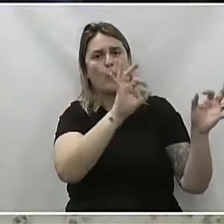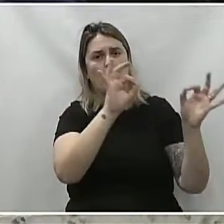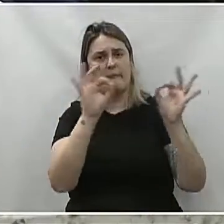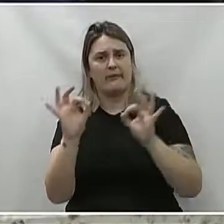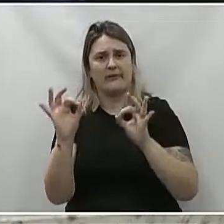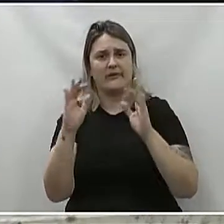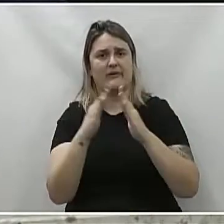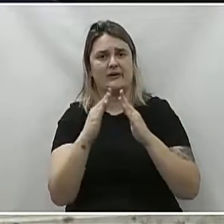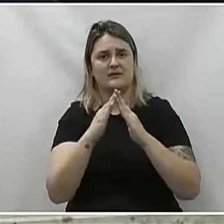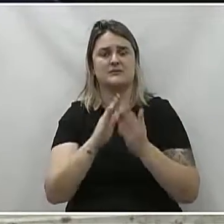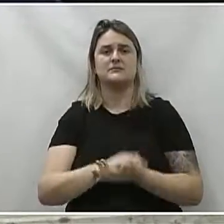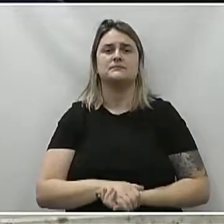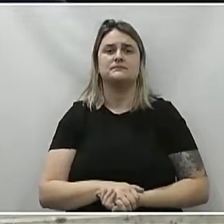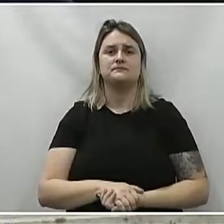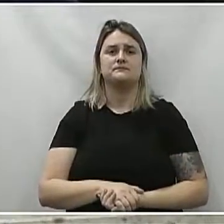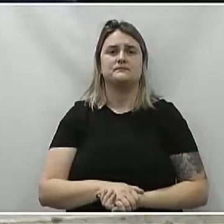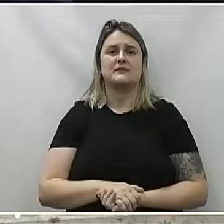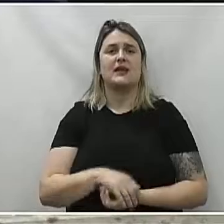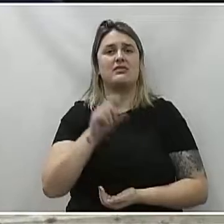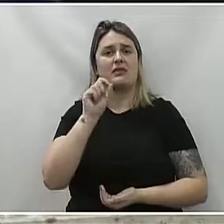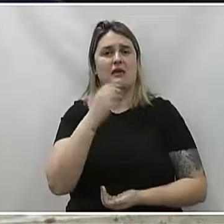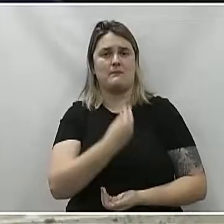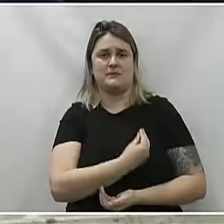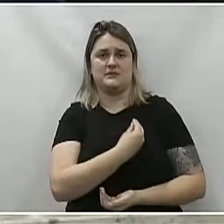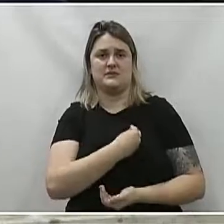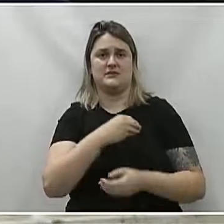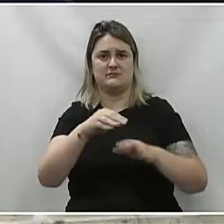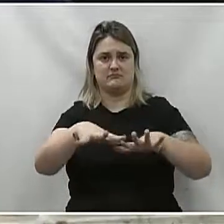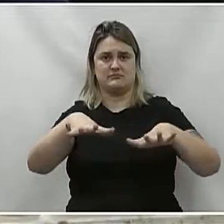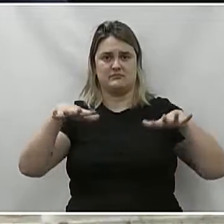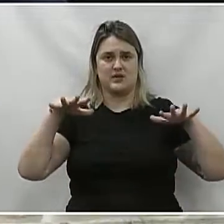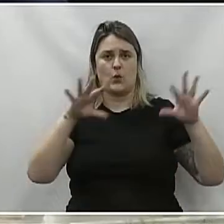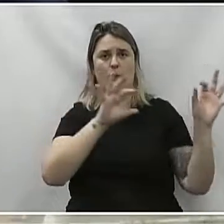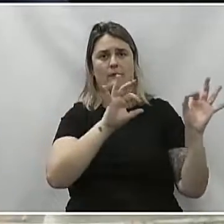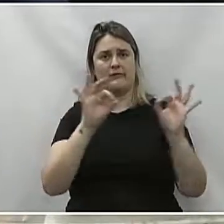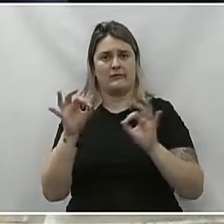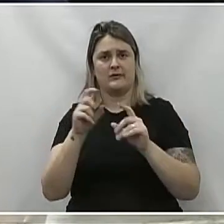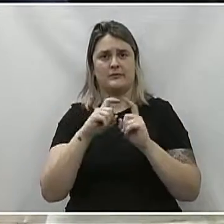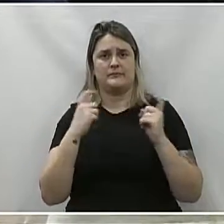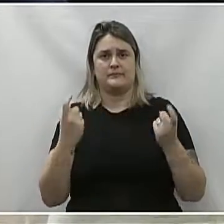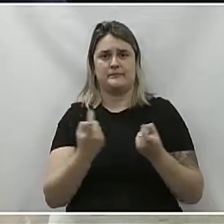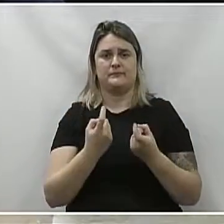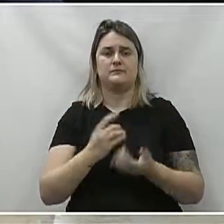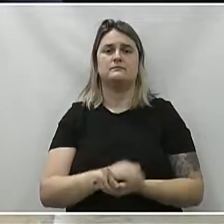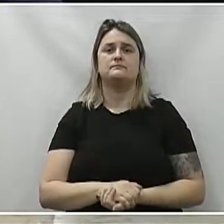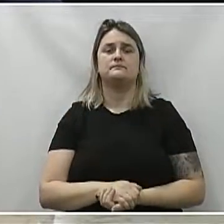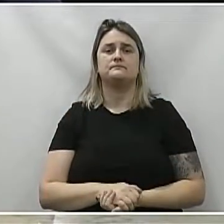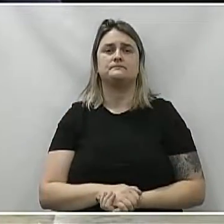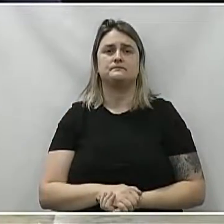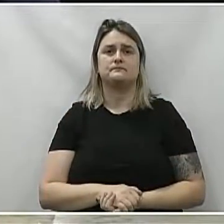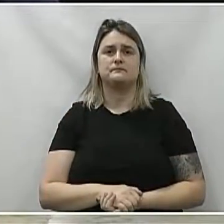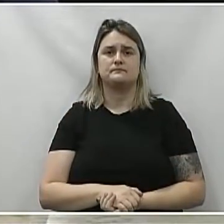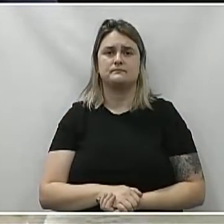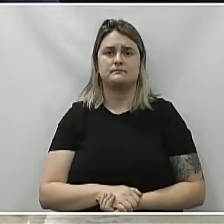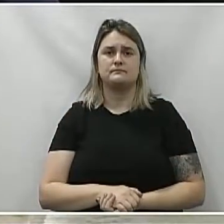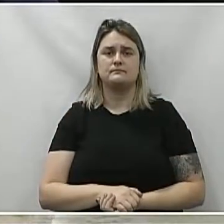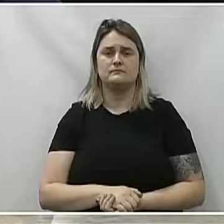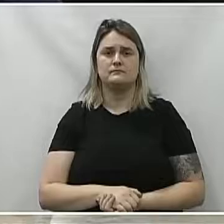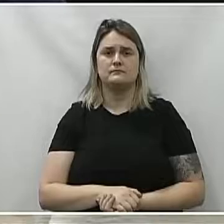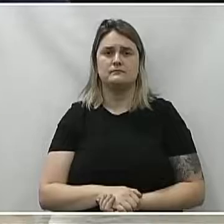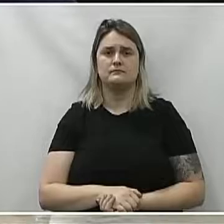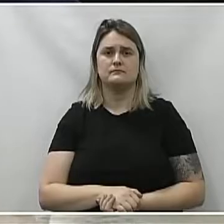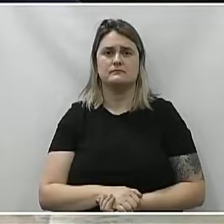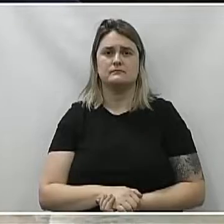acompanham de casa, as pessoas que estão aqui hoje assistindo a esta sessão. E eu gostaria de me dirigir também